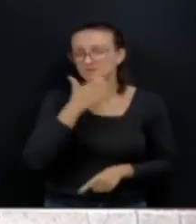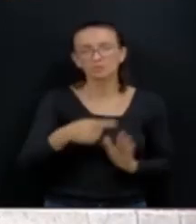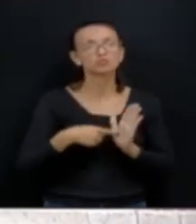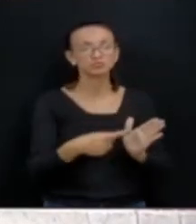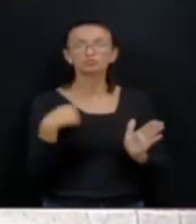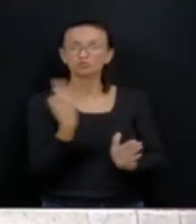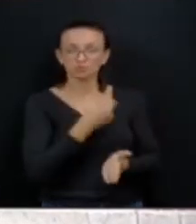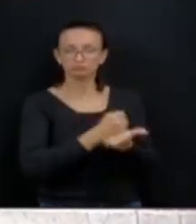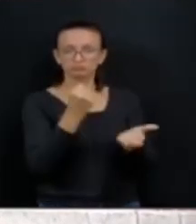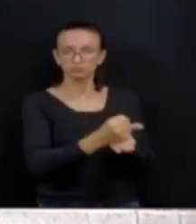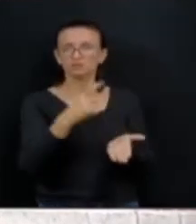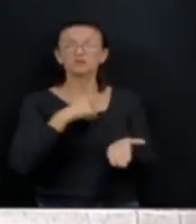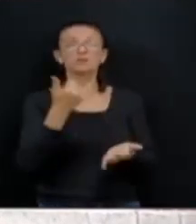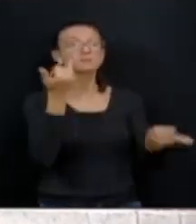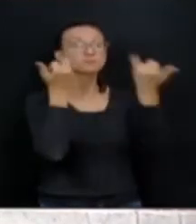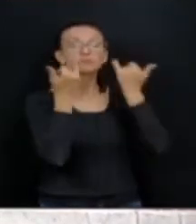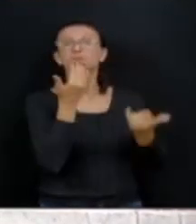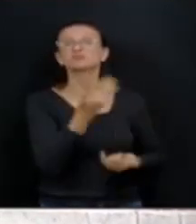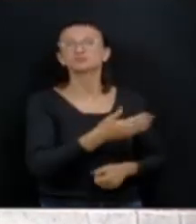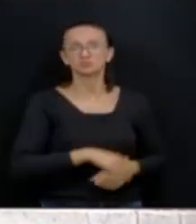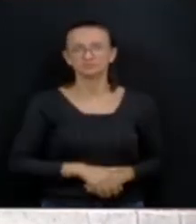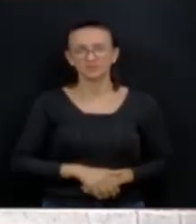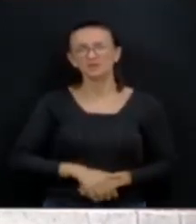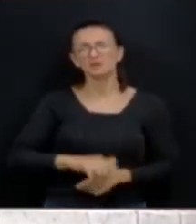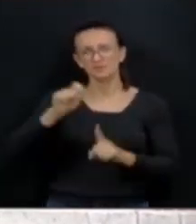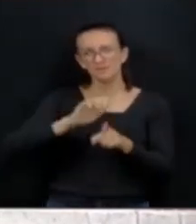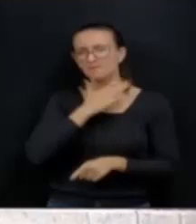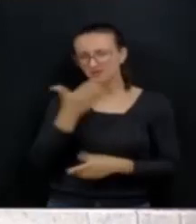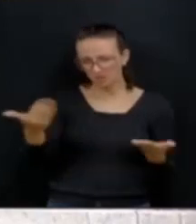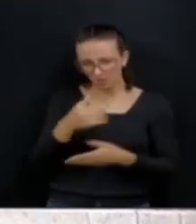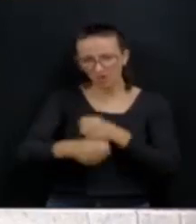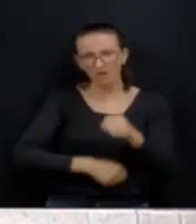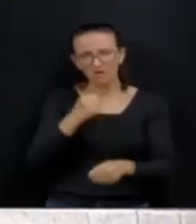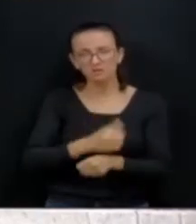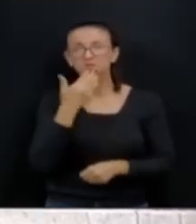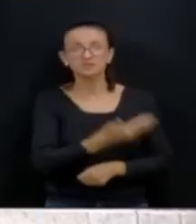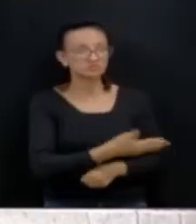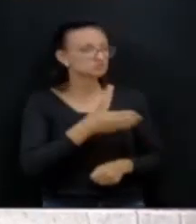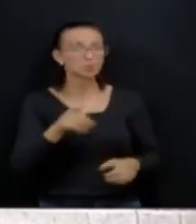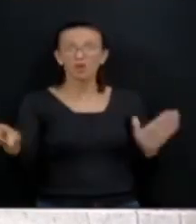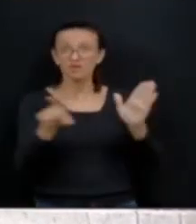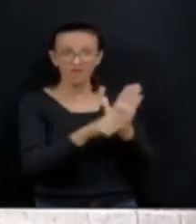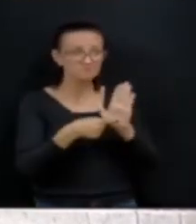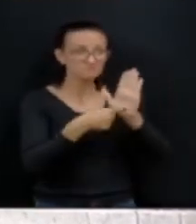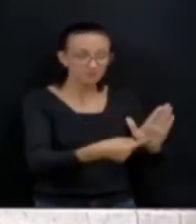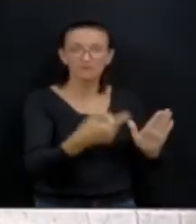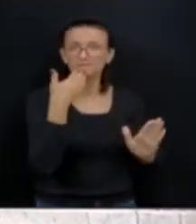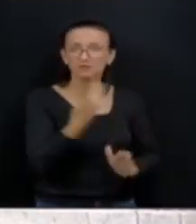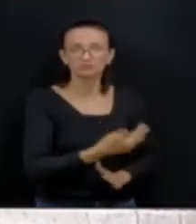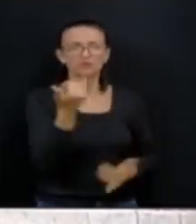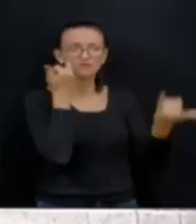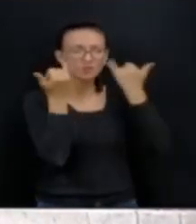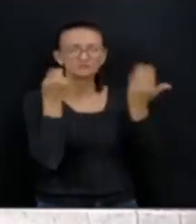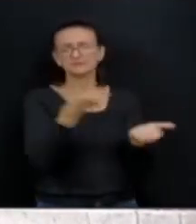Em março desse ano, tentamos, via lei de acesso à informação, e nada. Cobramos,